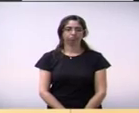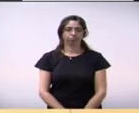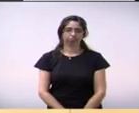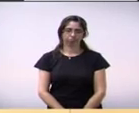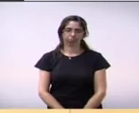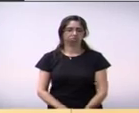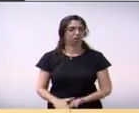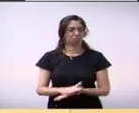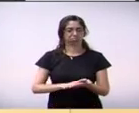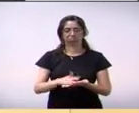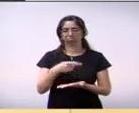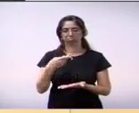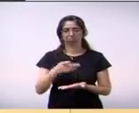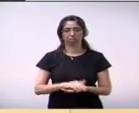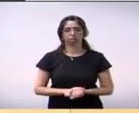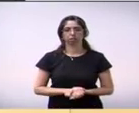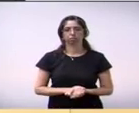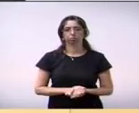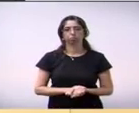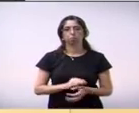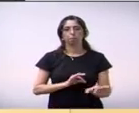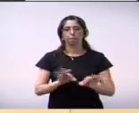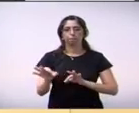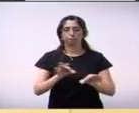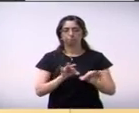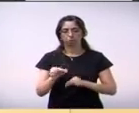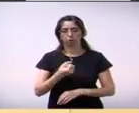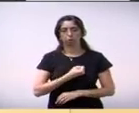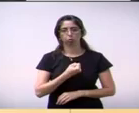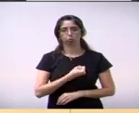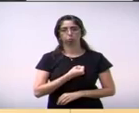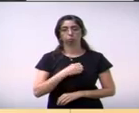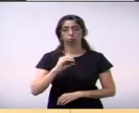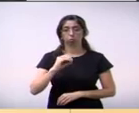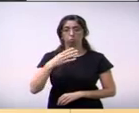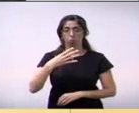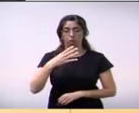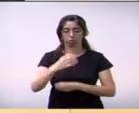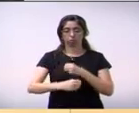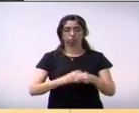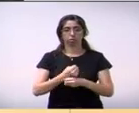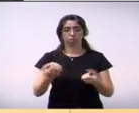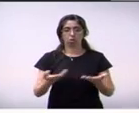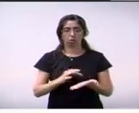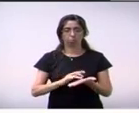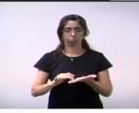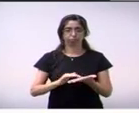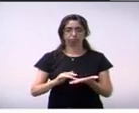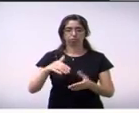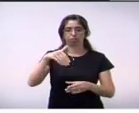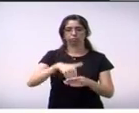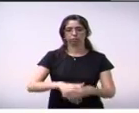Ninguém mais querendo fazer uso da palavra. O projeto de resolução número 04, barra 16 está em votação.